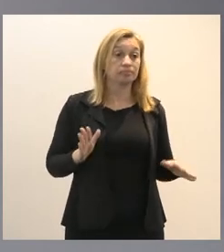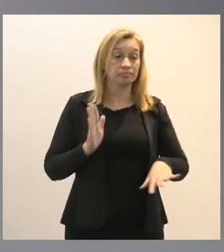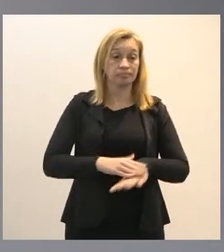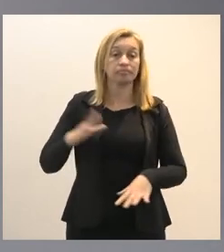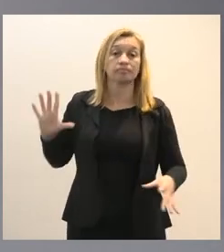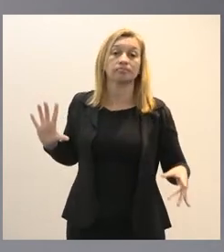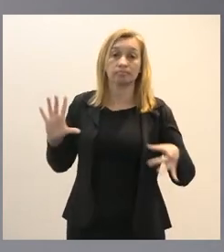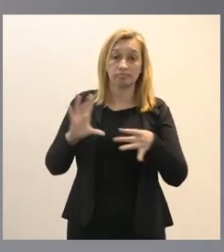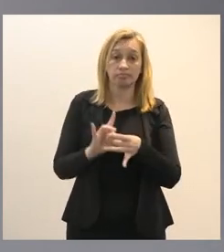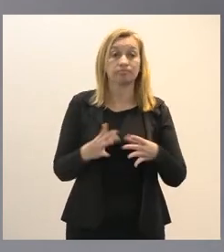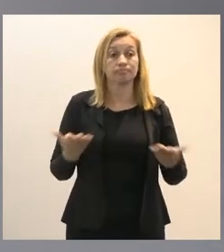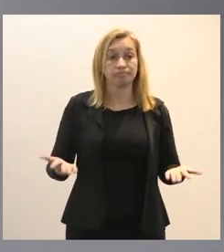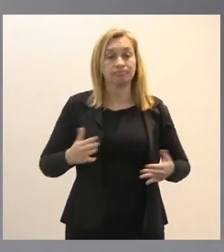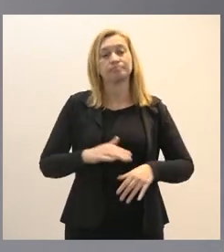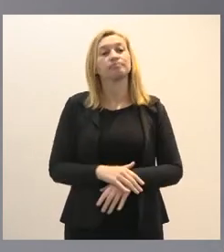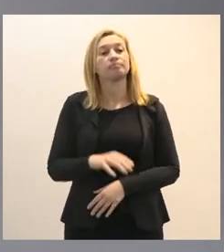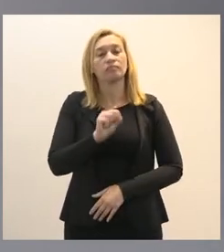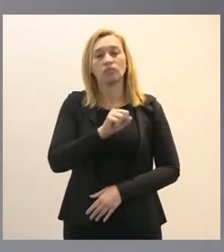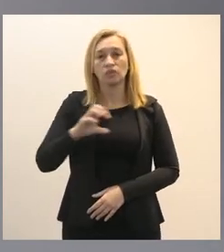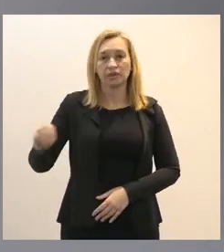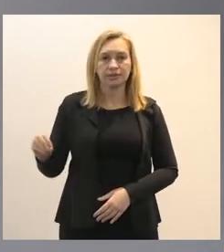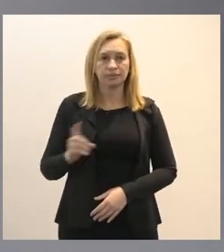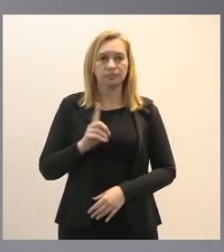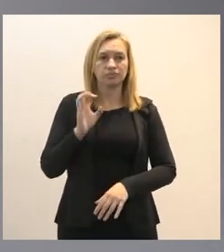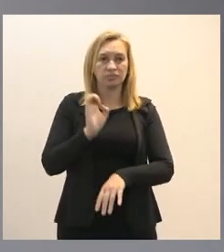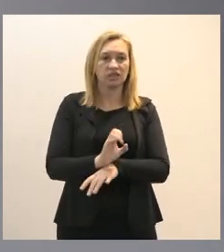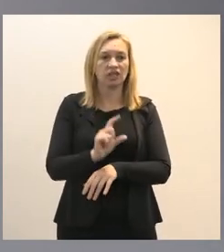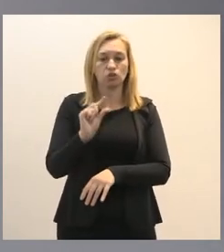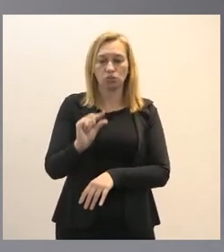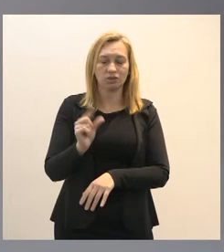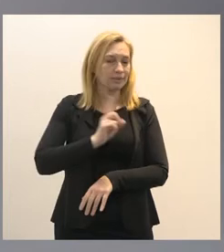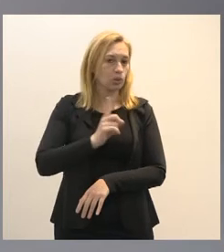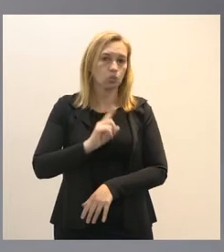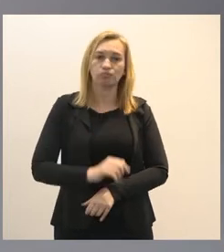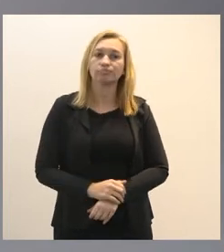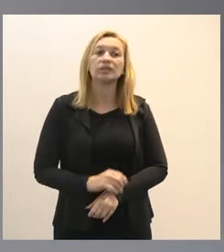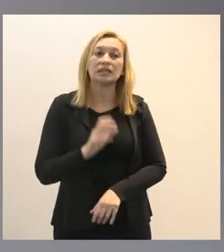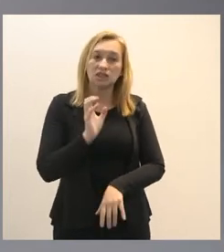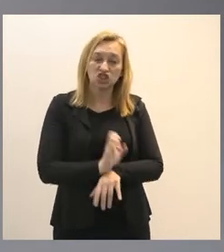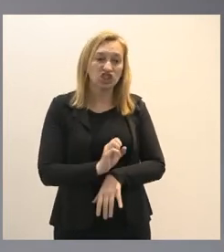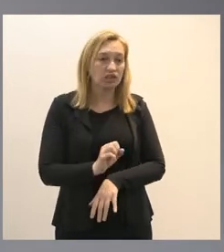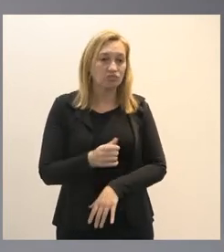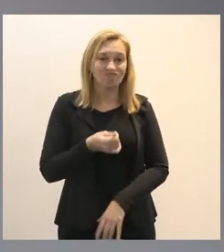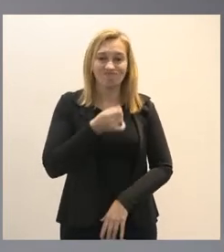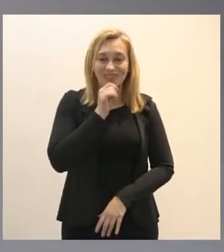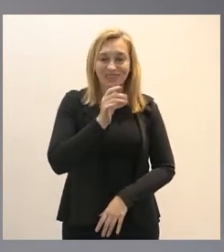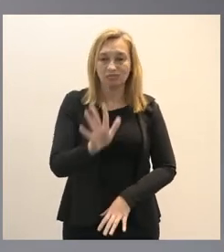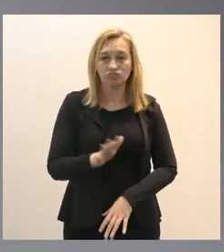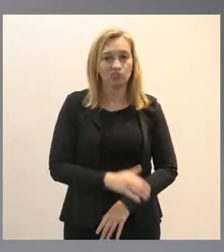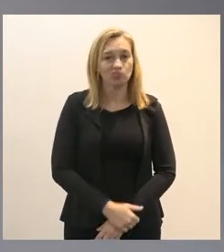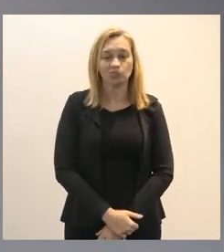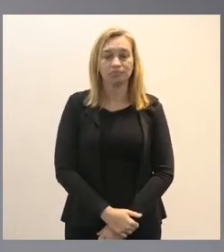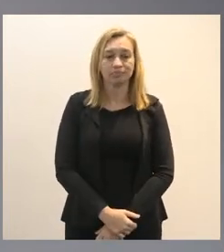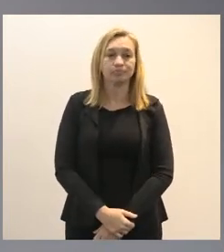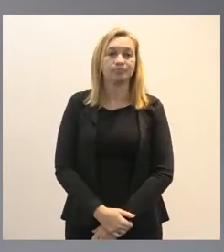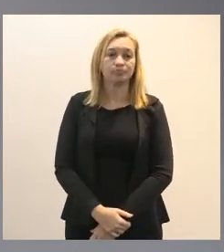é assim não é nem estado mínimo já é estado estado nenhum nenhum